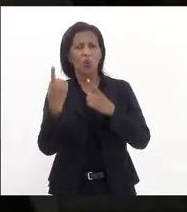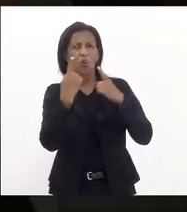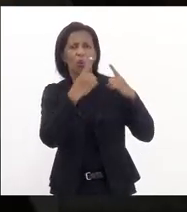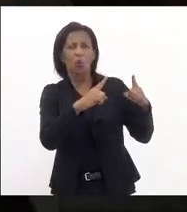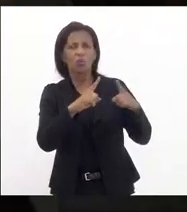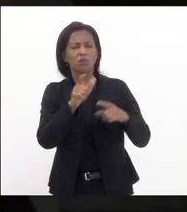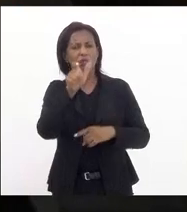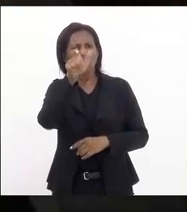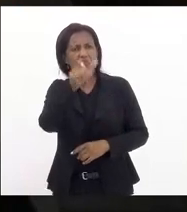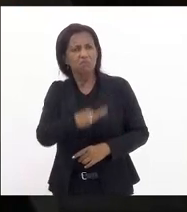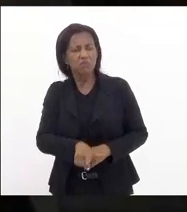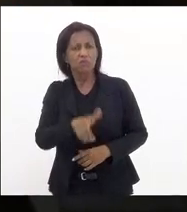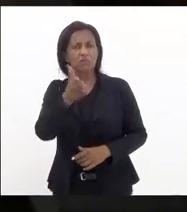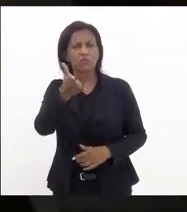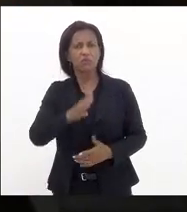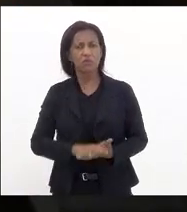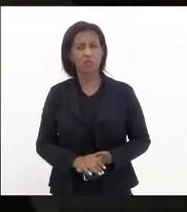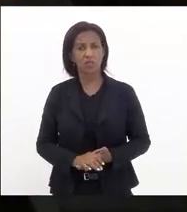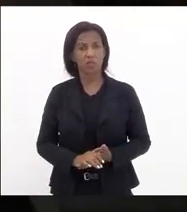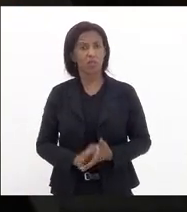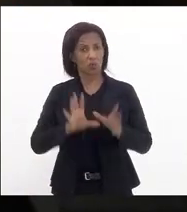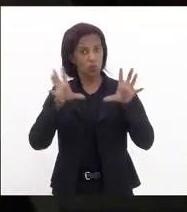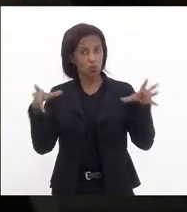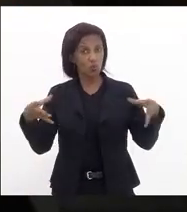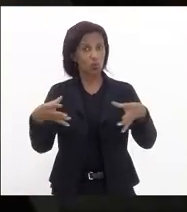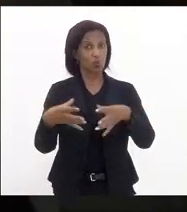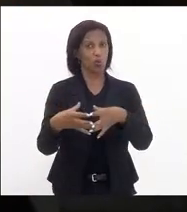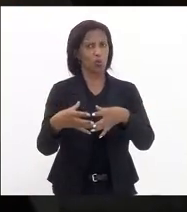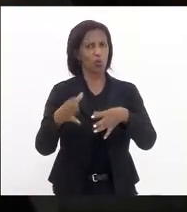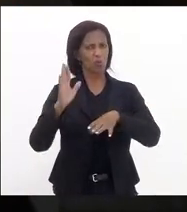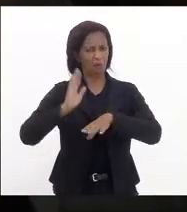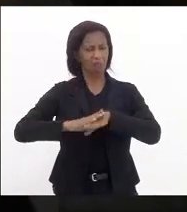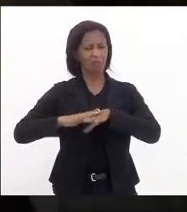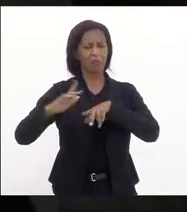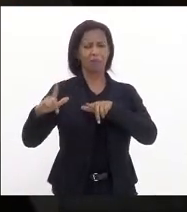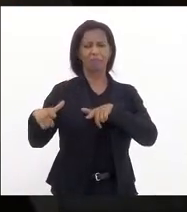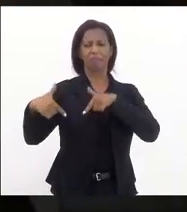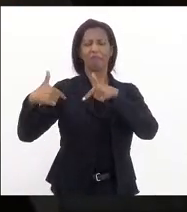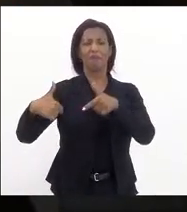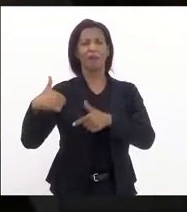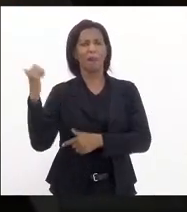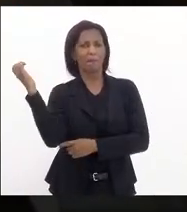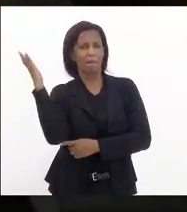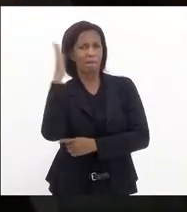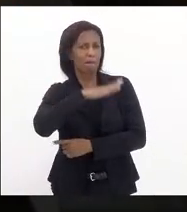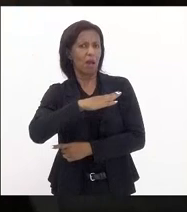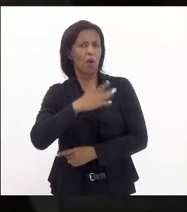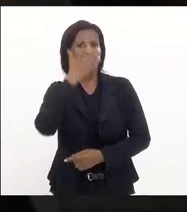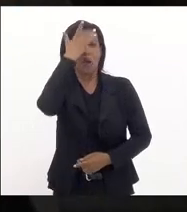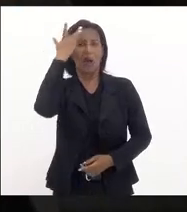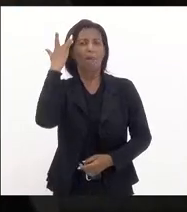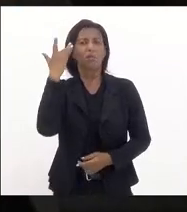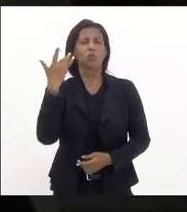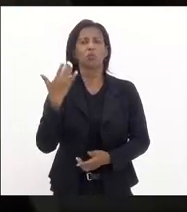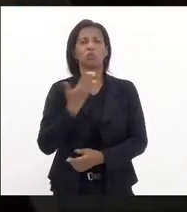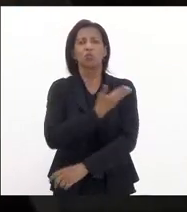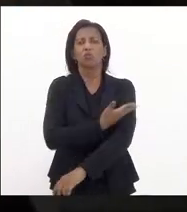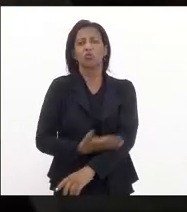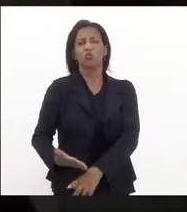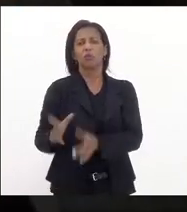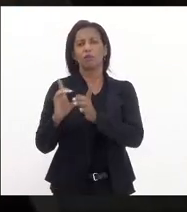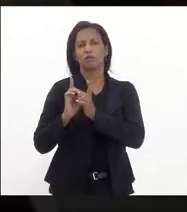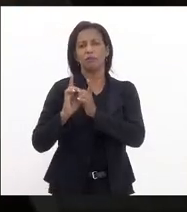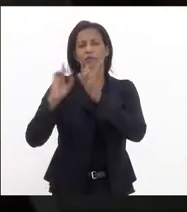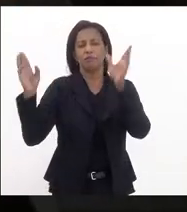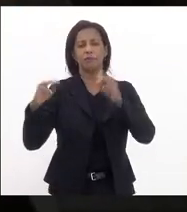posições enfim e sua delegação reagiu muito mal essas manifestações a gente que não está acostumada com a democracia o